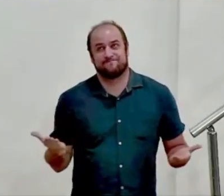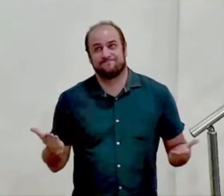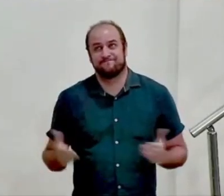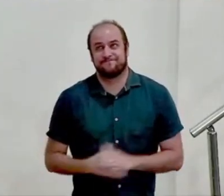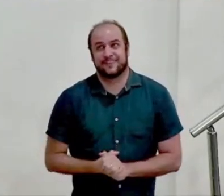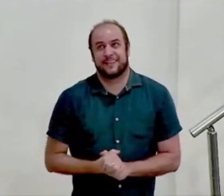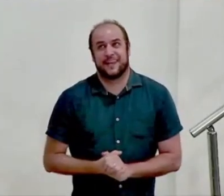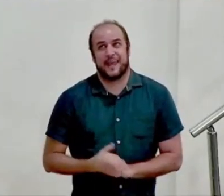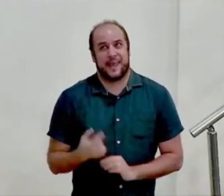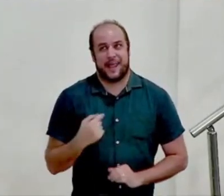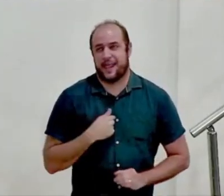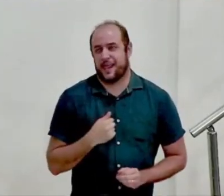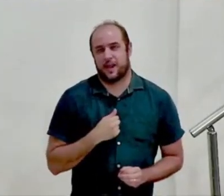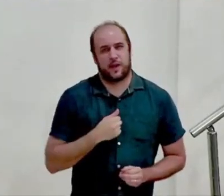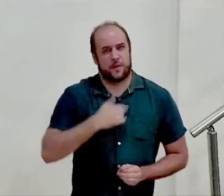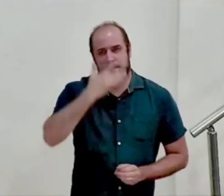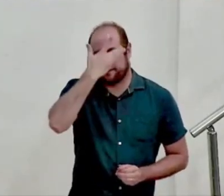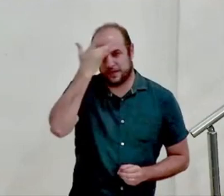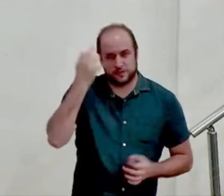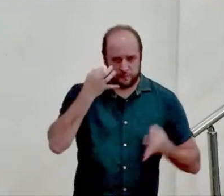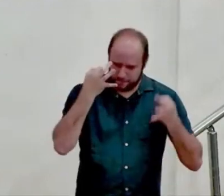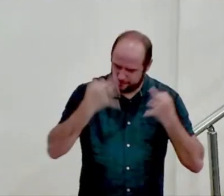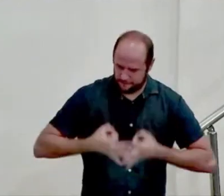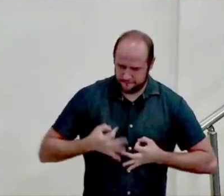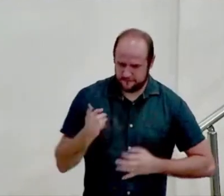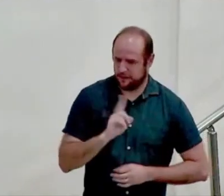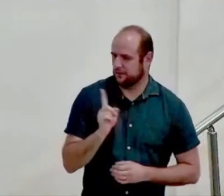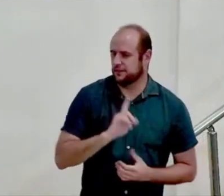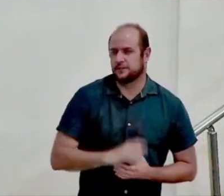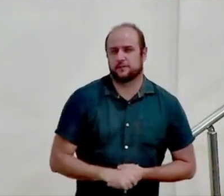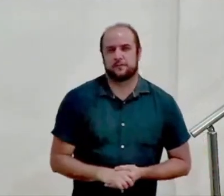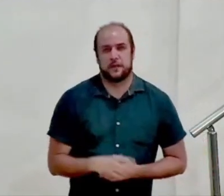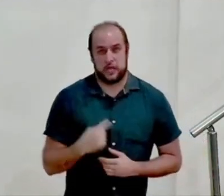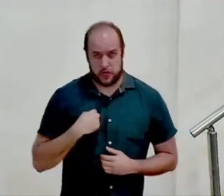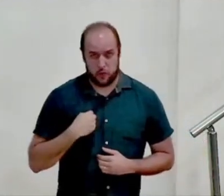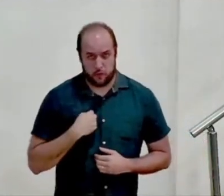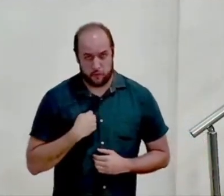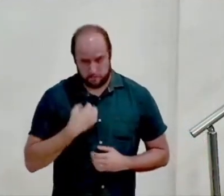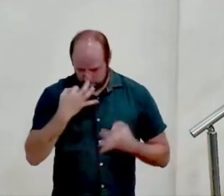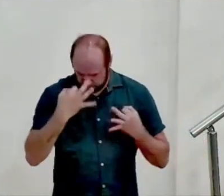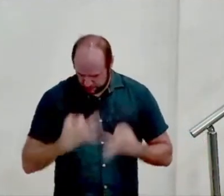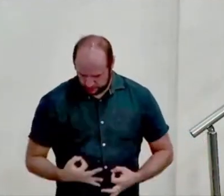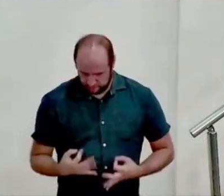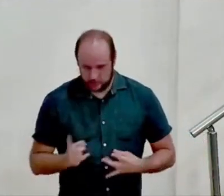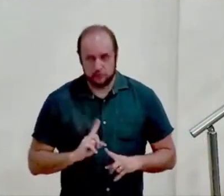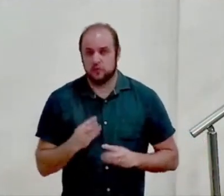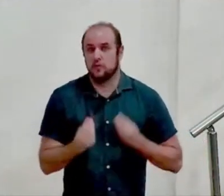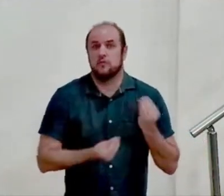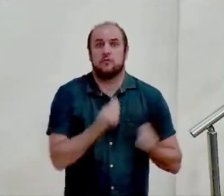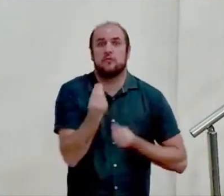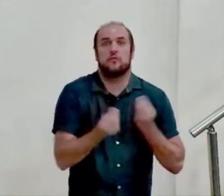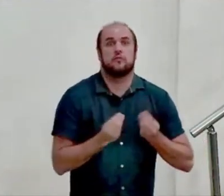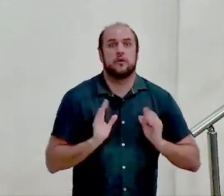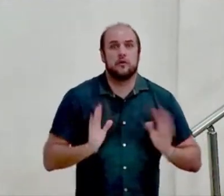eu não sou uma pessoa perfeita eu não sou essa pessoa como é que fica essa situação agora